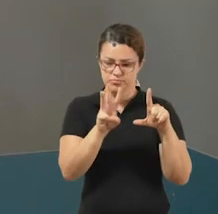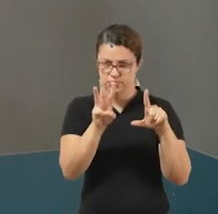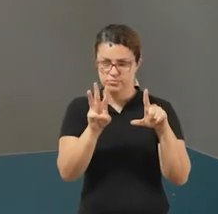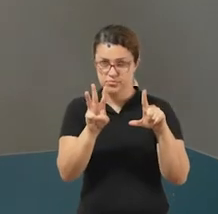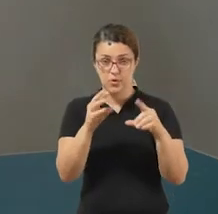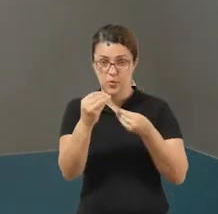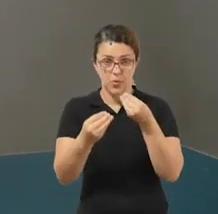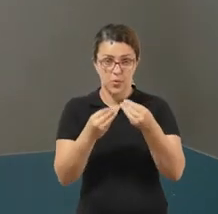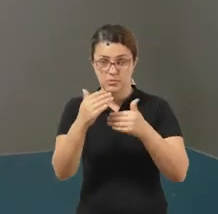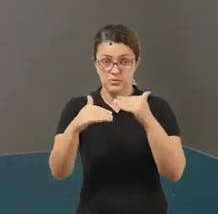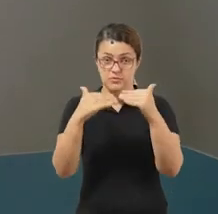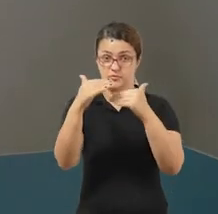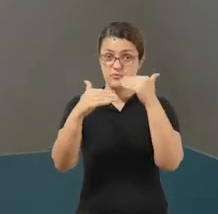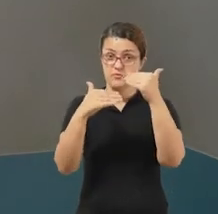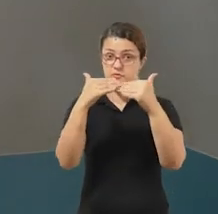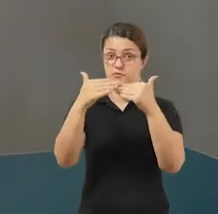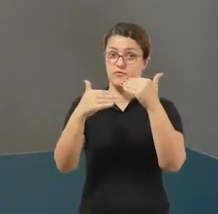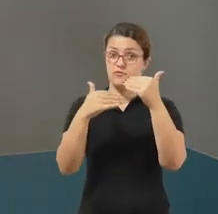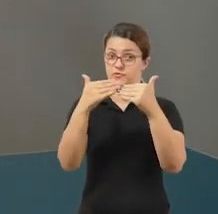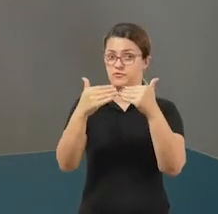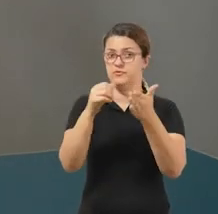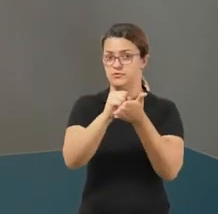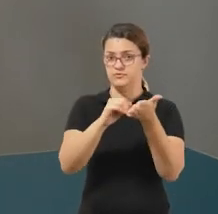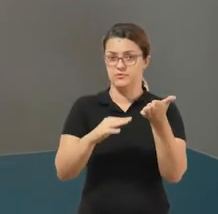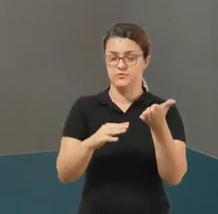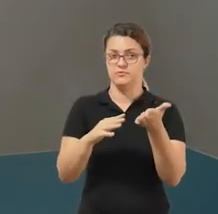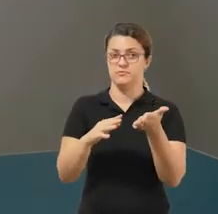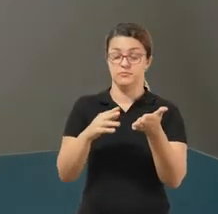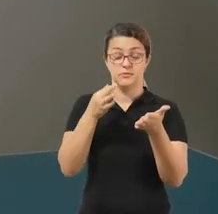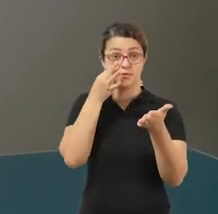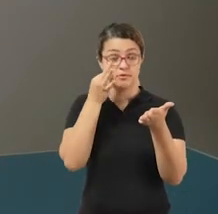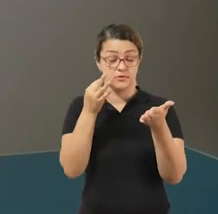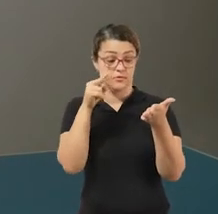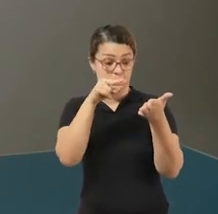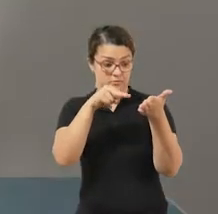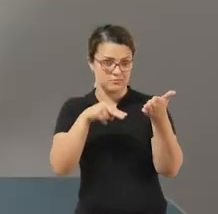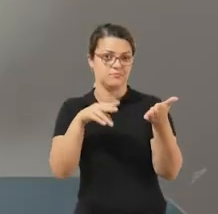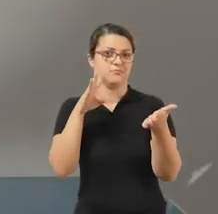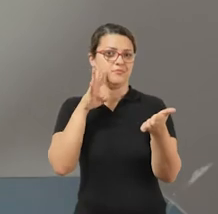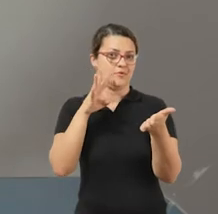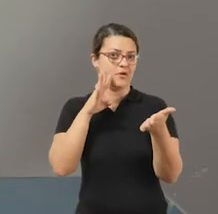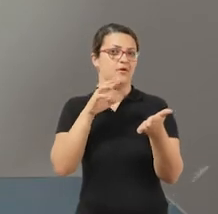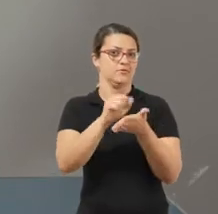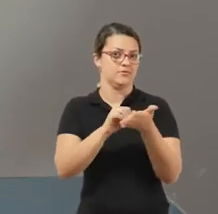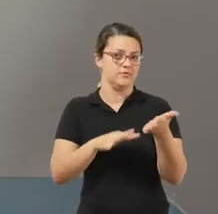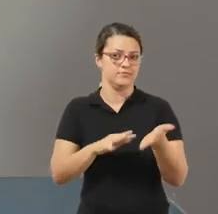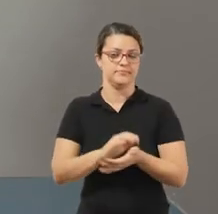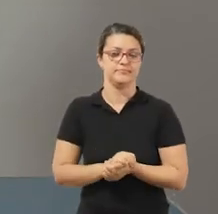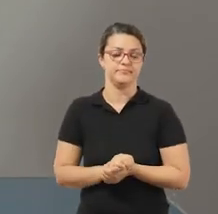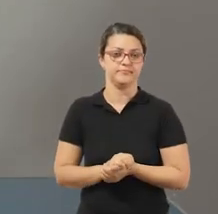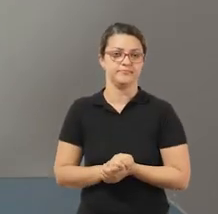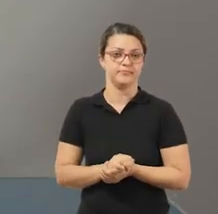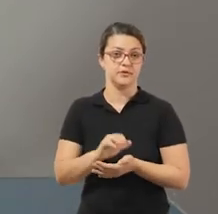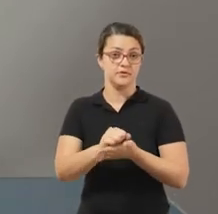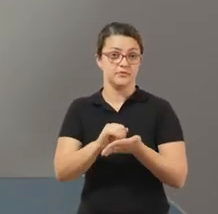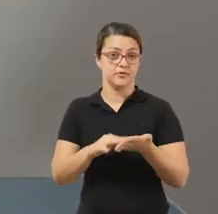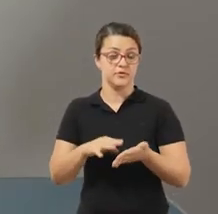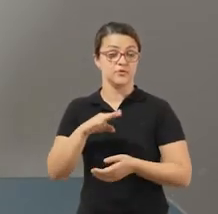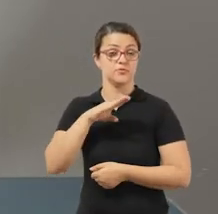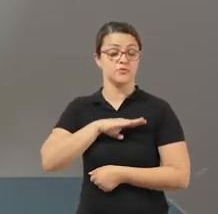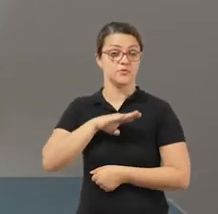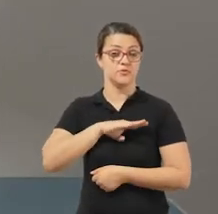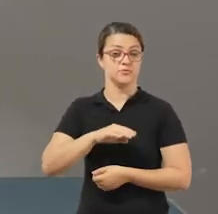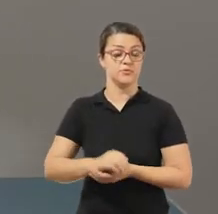ser desenvolvidas. Prestem bastante atenção que as atividades estão bem legais. Na nossa atividade de língua portuguesa essa semana,